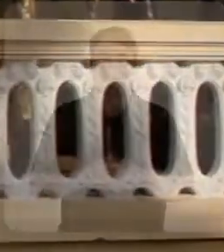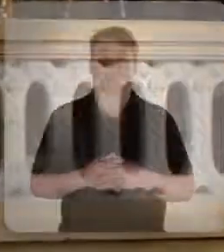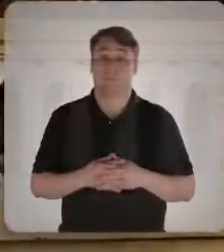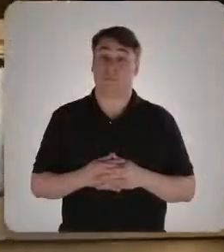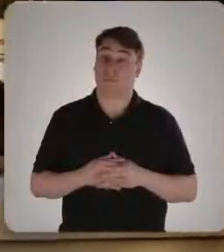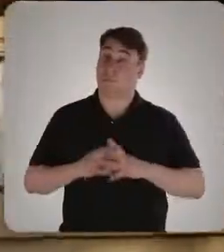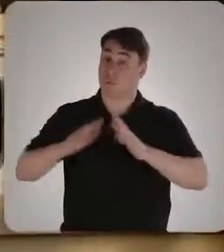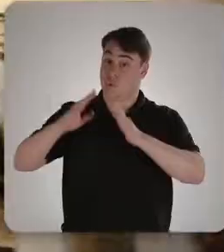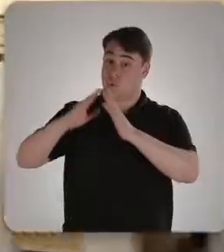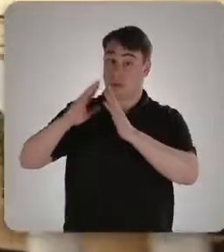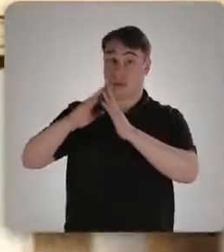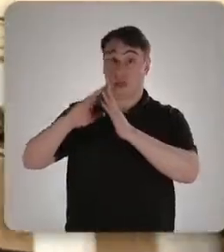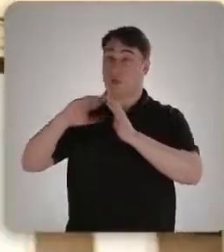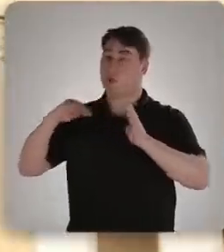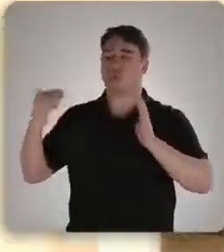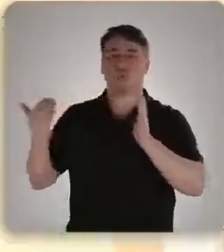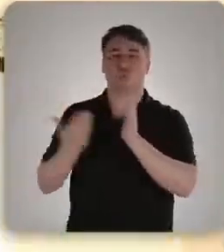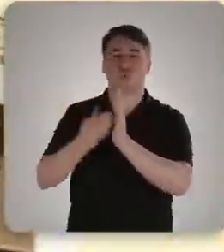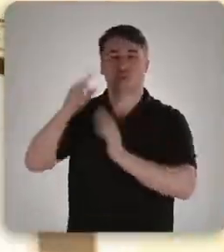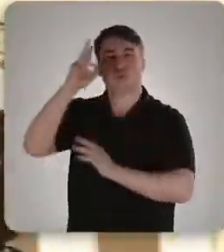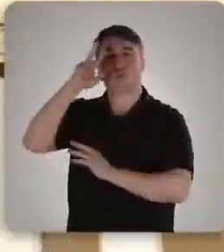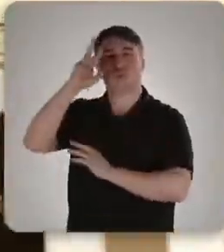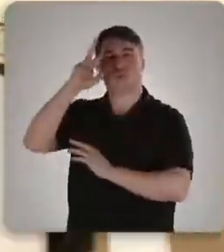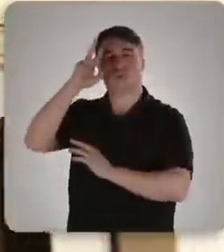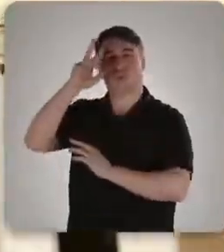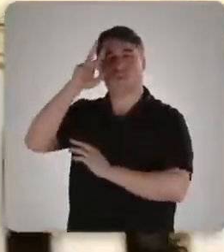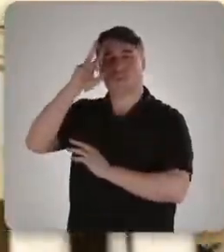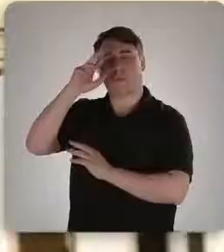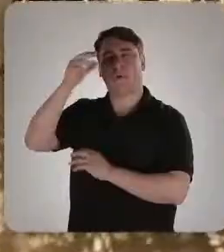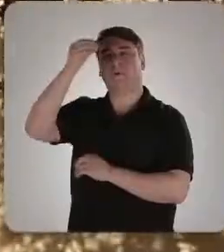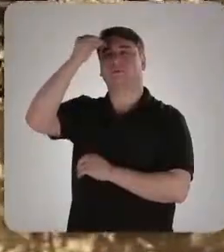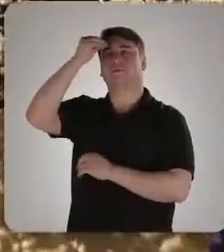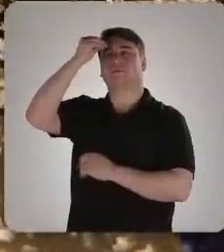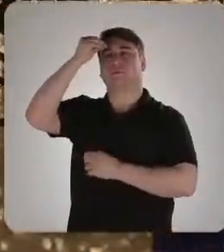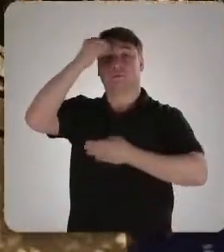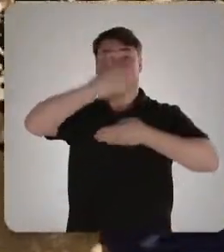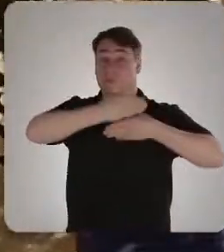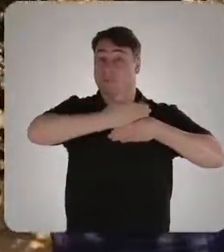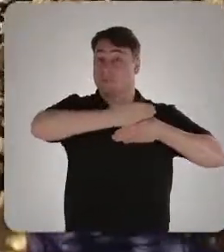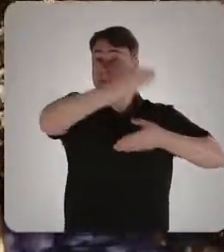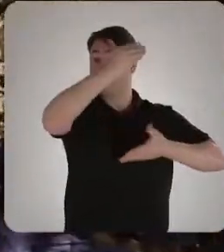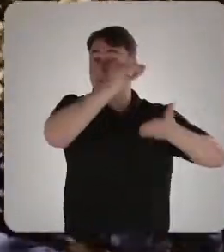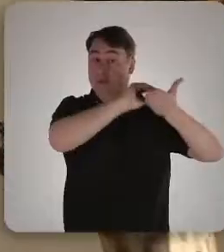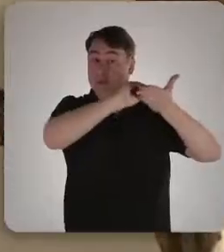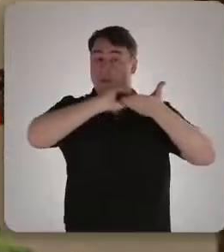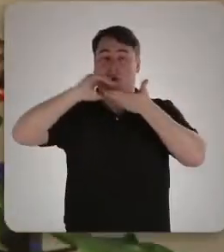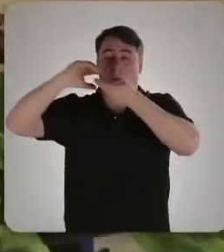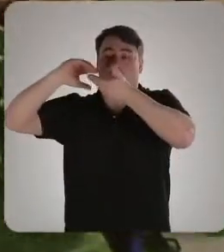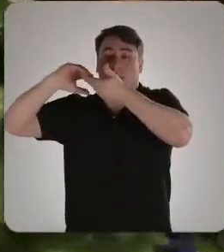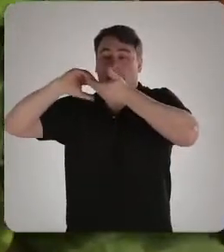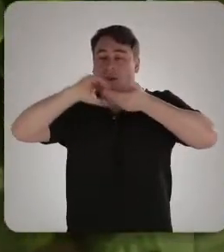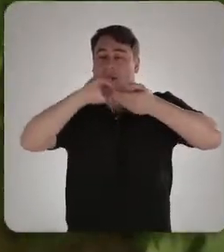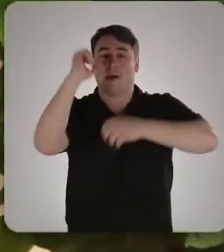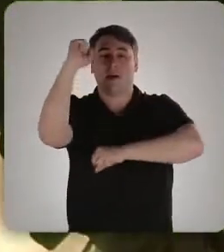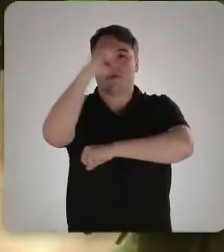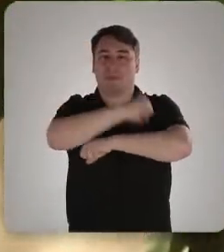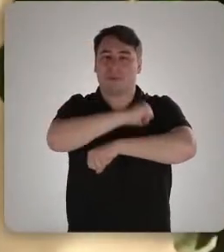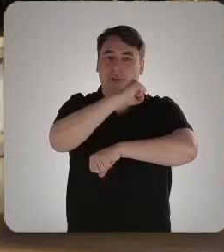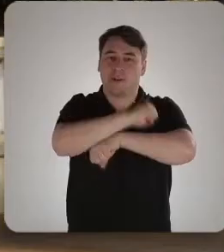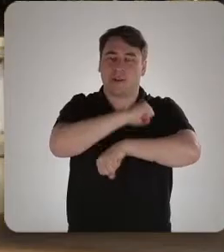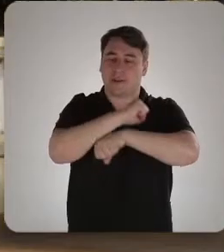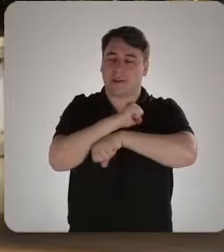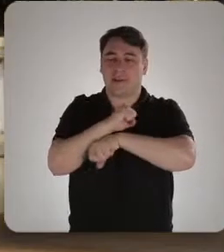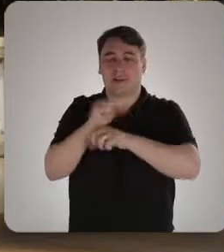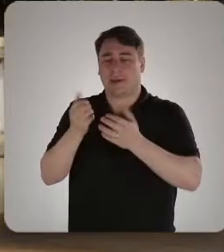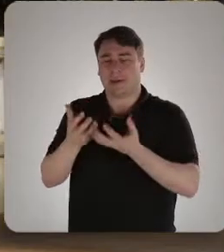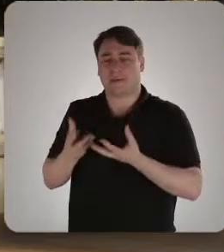Toda casa tem suas memórias, lembranças que ficam nas paredes, telhados, janelas, enfeitando